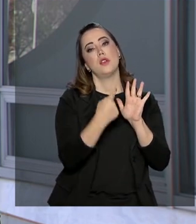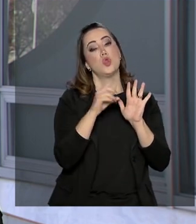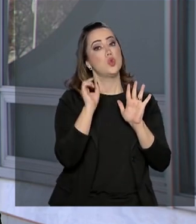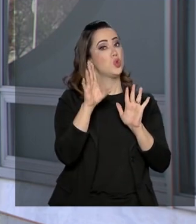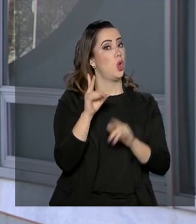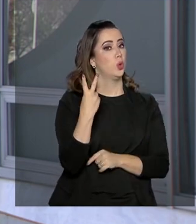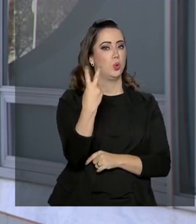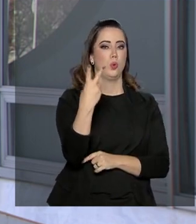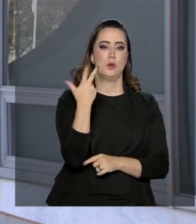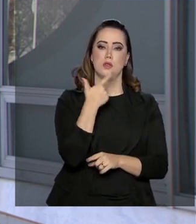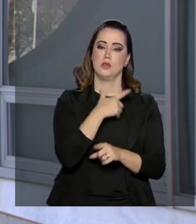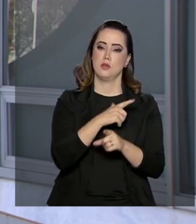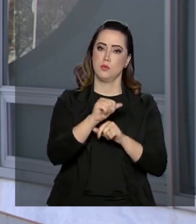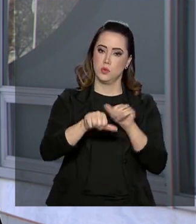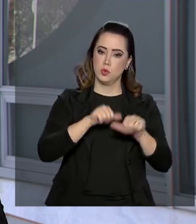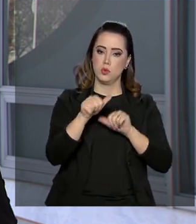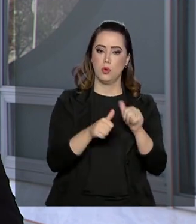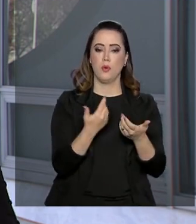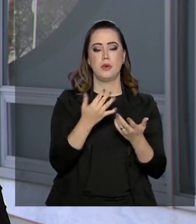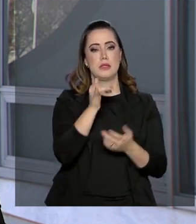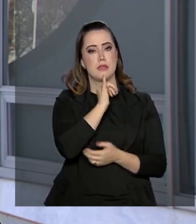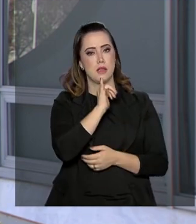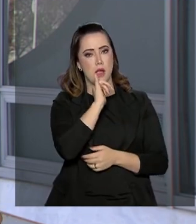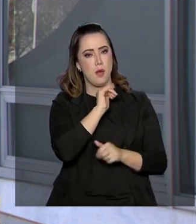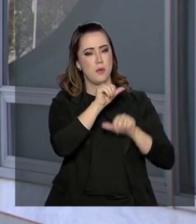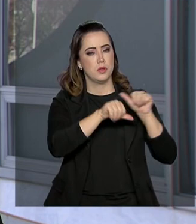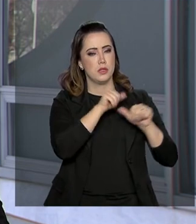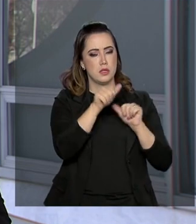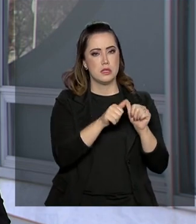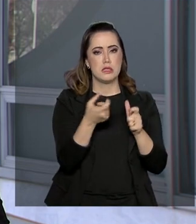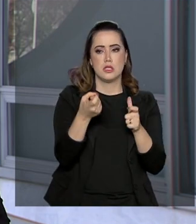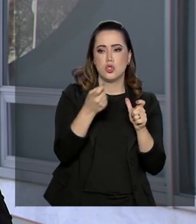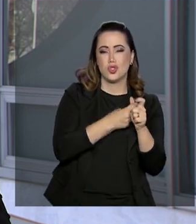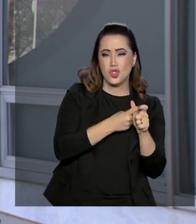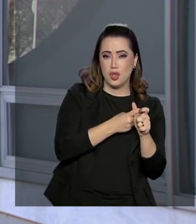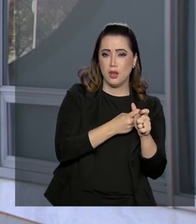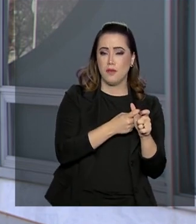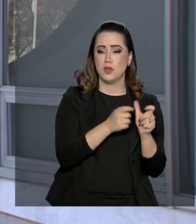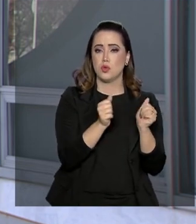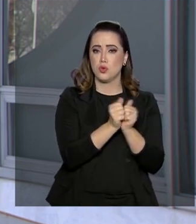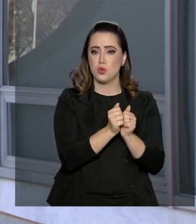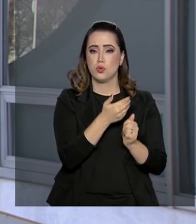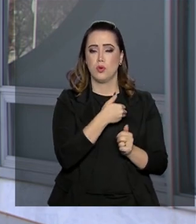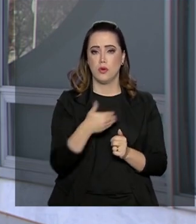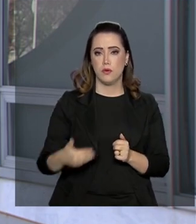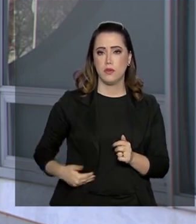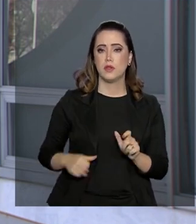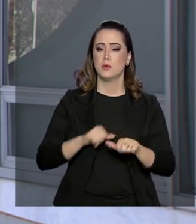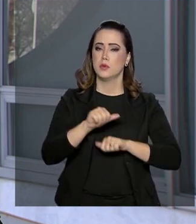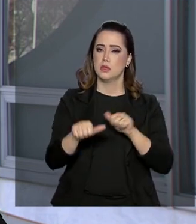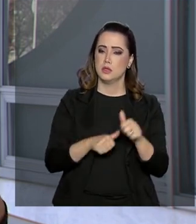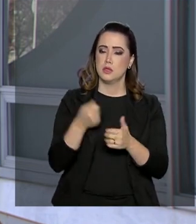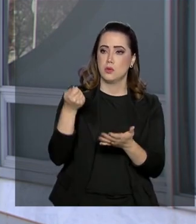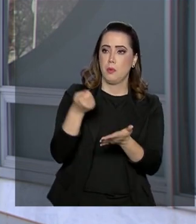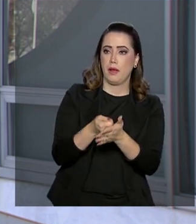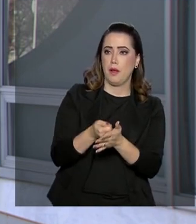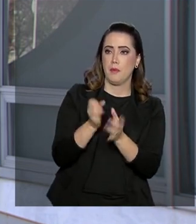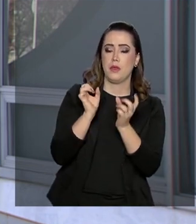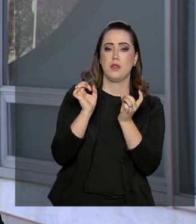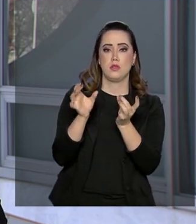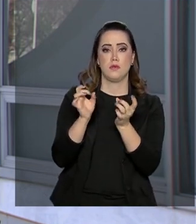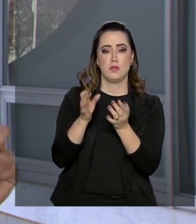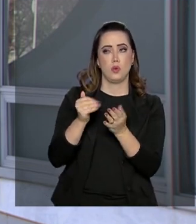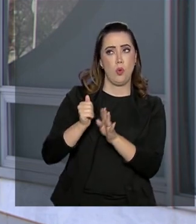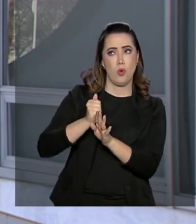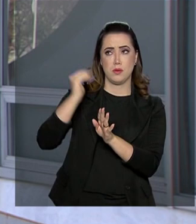exemplo, da renegociação de dívidas junto ao Estado, da cobrança de contribuições previdenciárias sobre exportações do